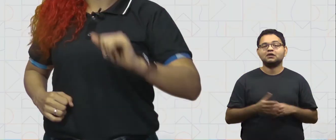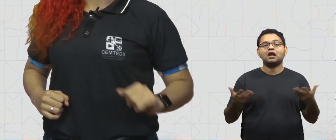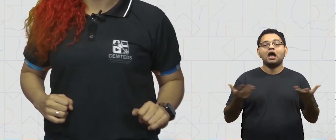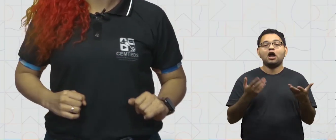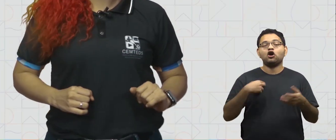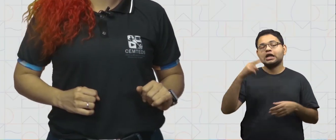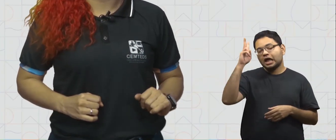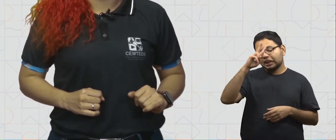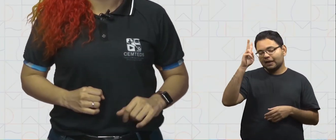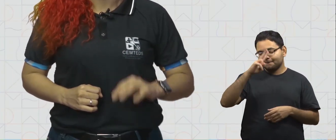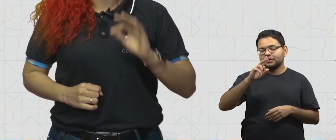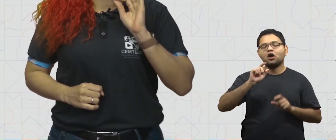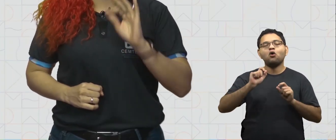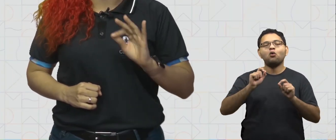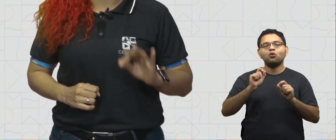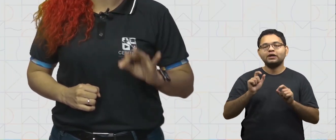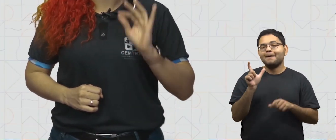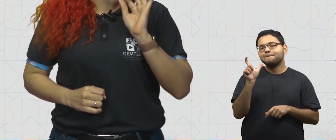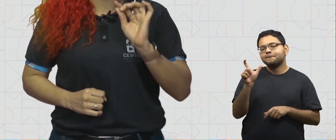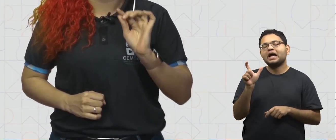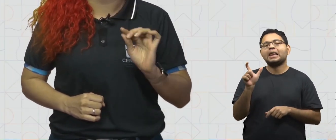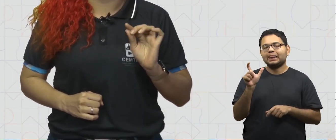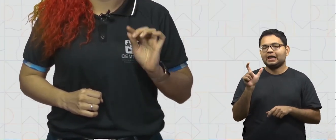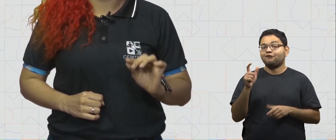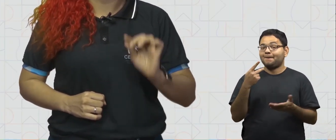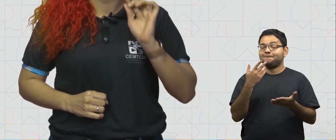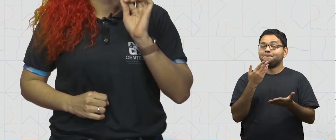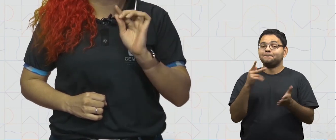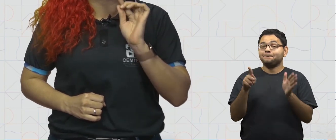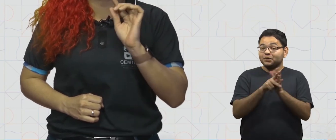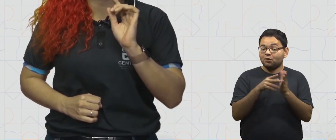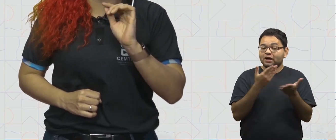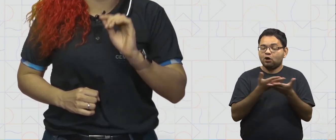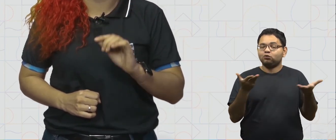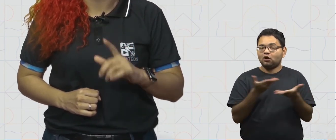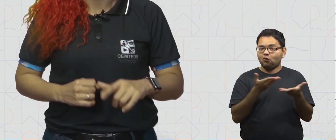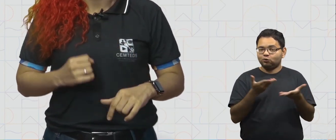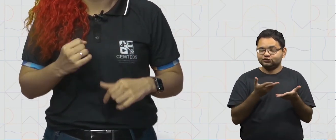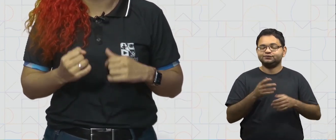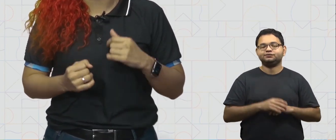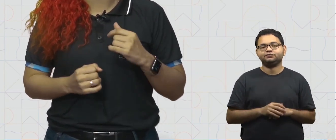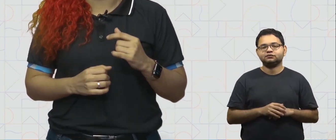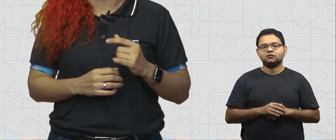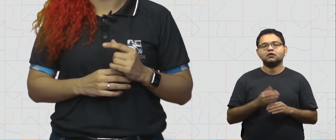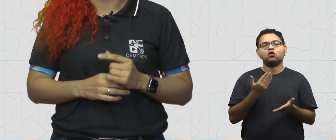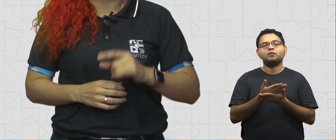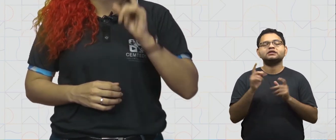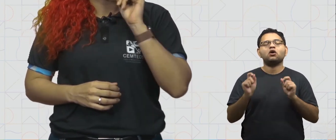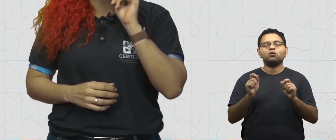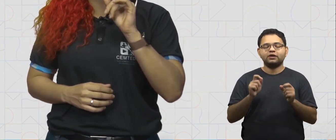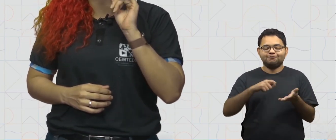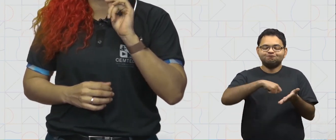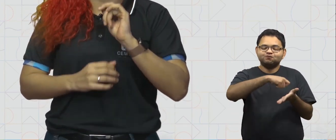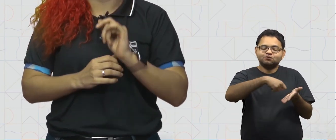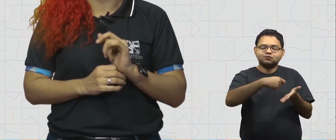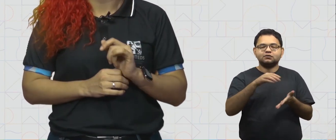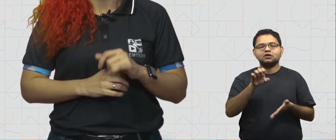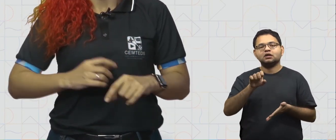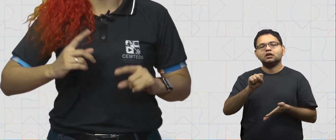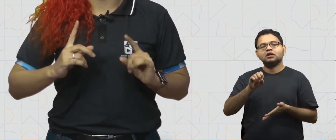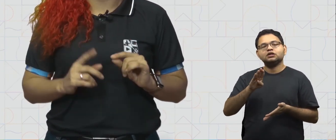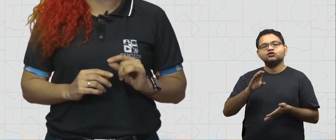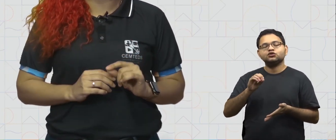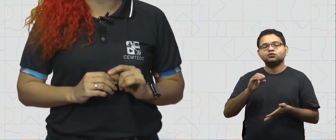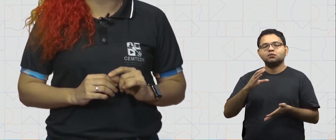Vamos relembrar os termos que fizeram parte da nossa aula de hoje. Vamos começar com o esboço.